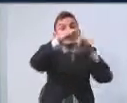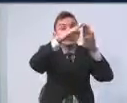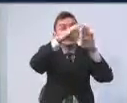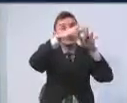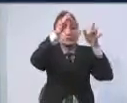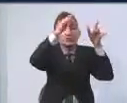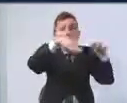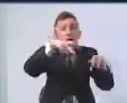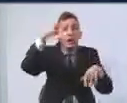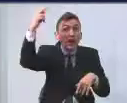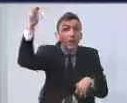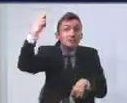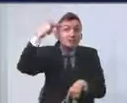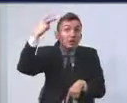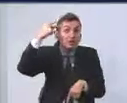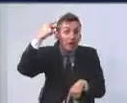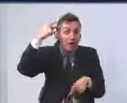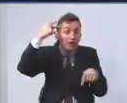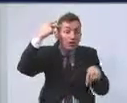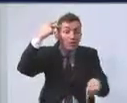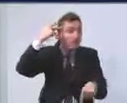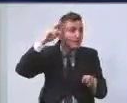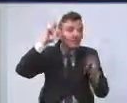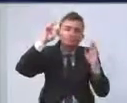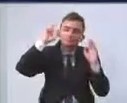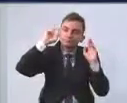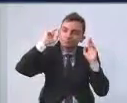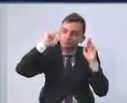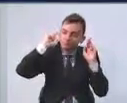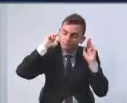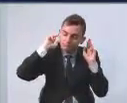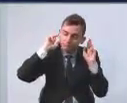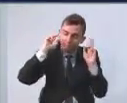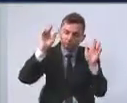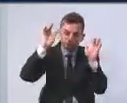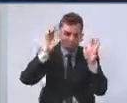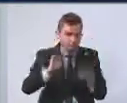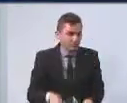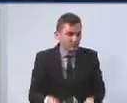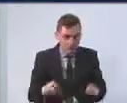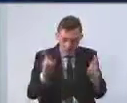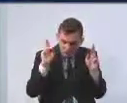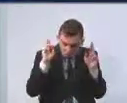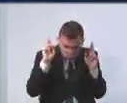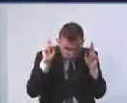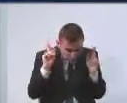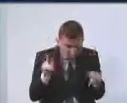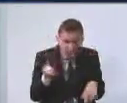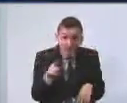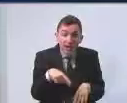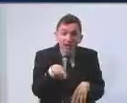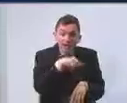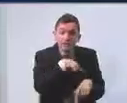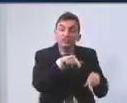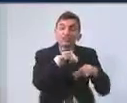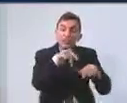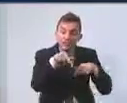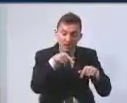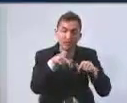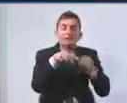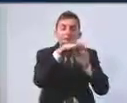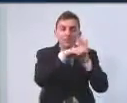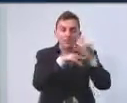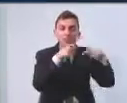São Paulo é totalmente diferente da política pública da cidade de Guarulhos. Nossa lógica é a